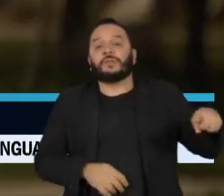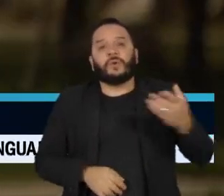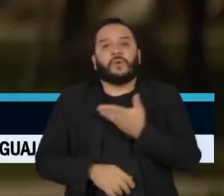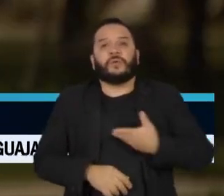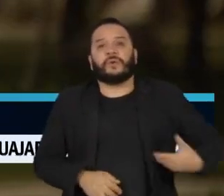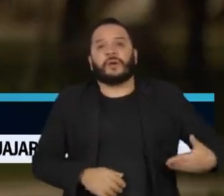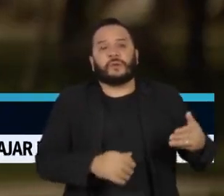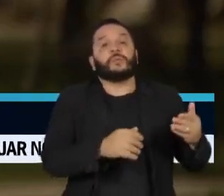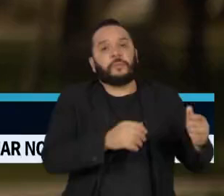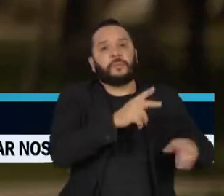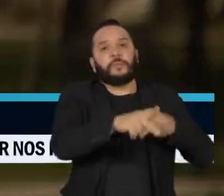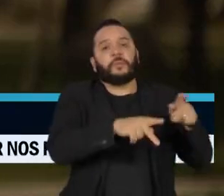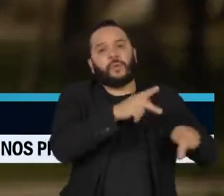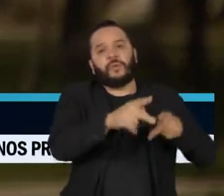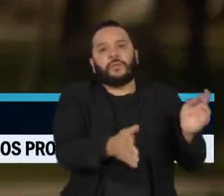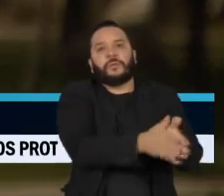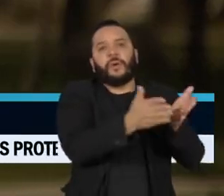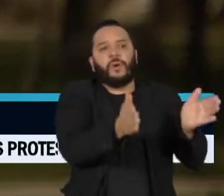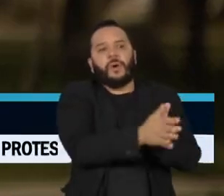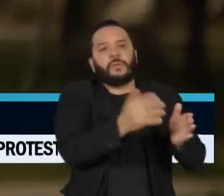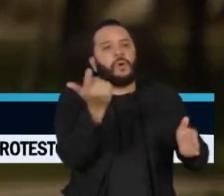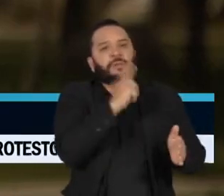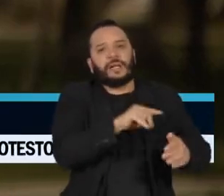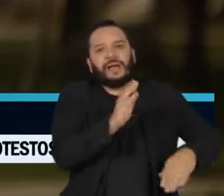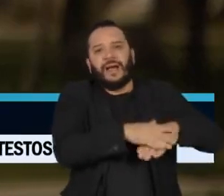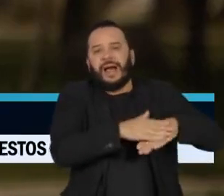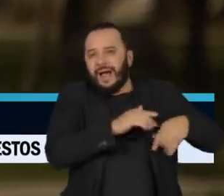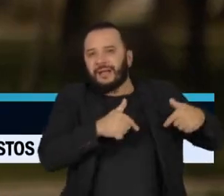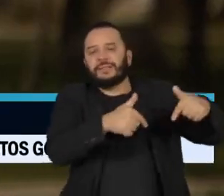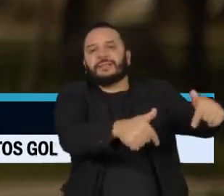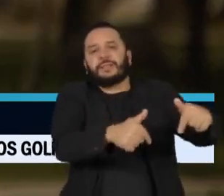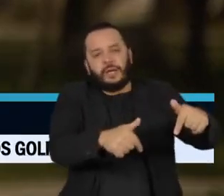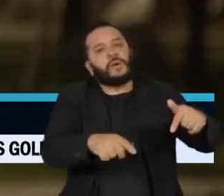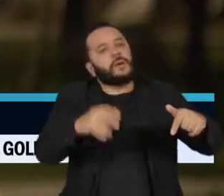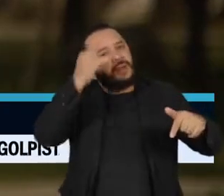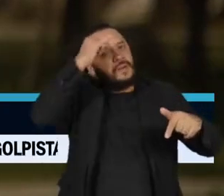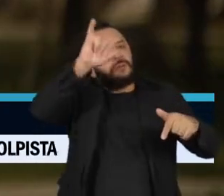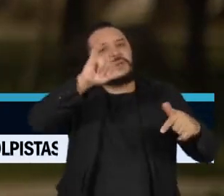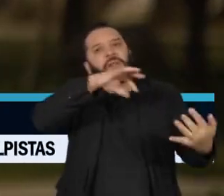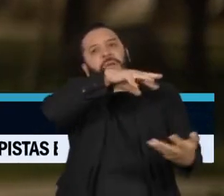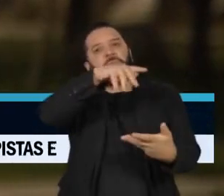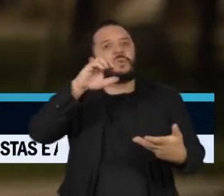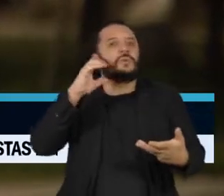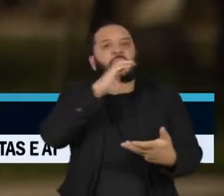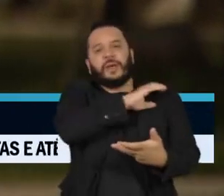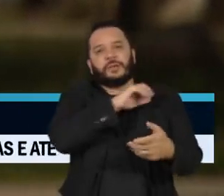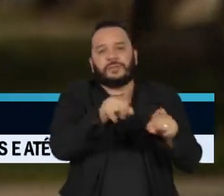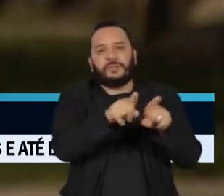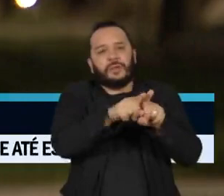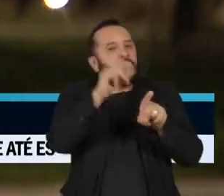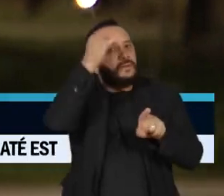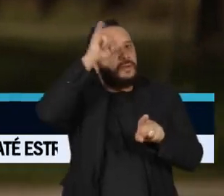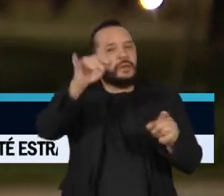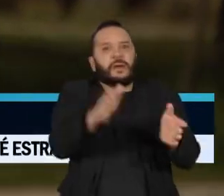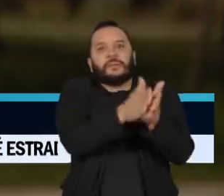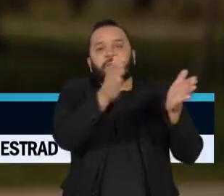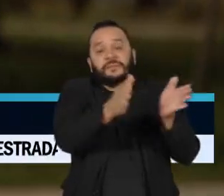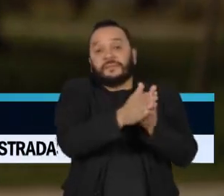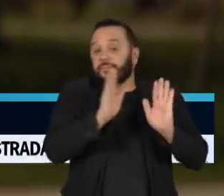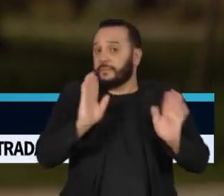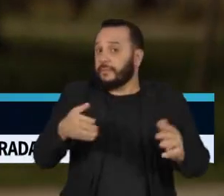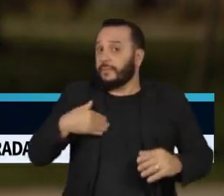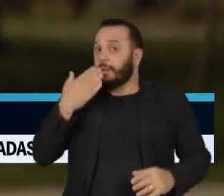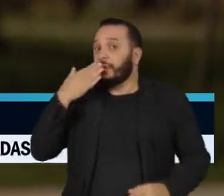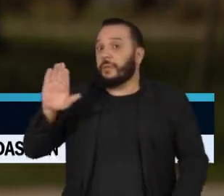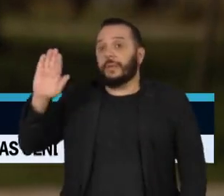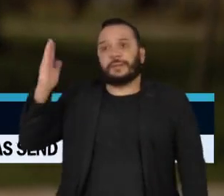emergentes possam implementar medidas de combate ao aquecimento global e à pobreza. Esse tipo de promessa já foi